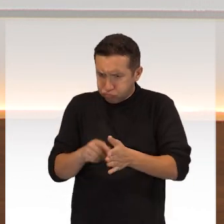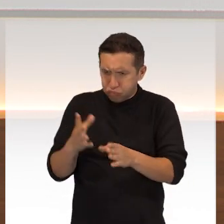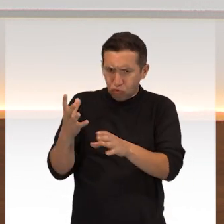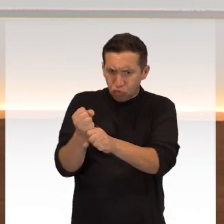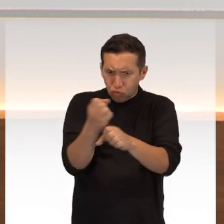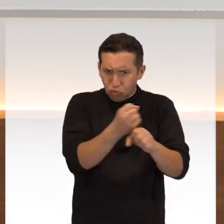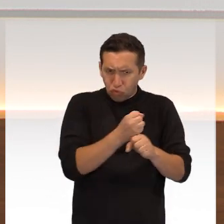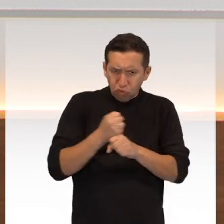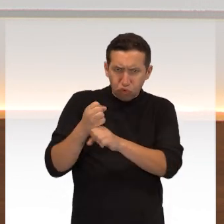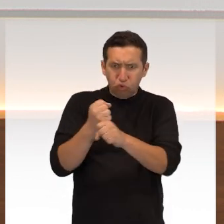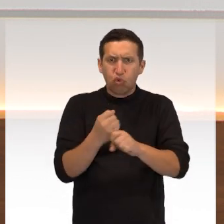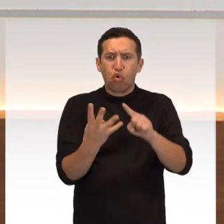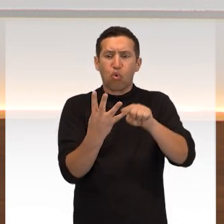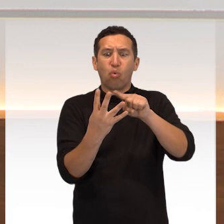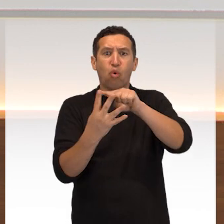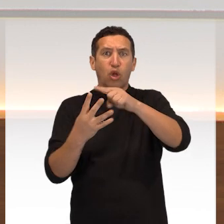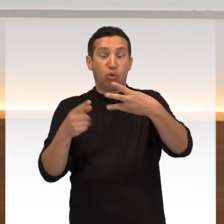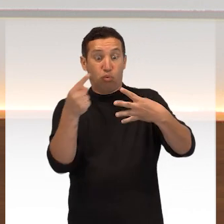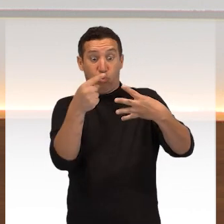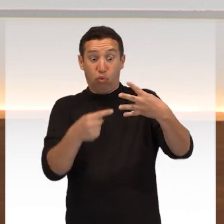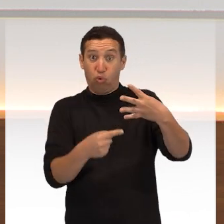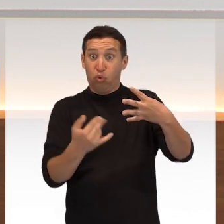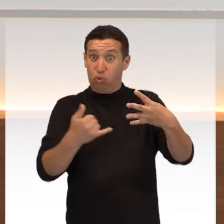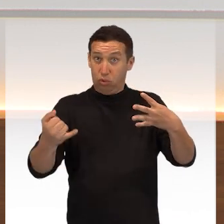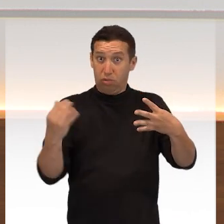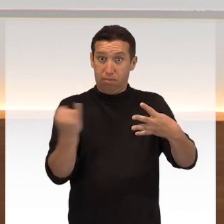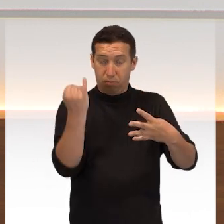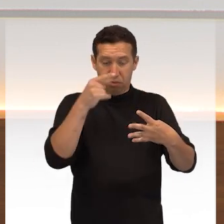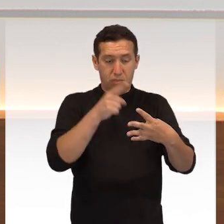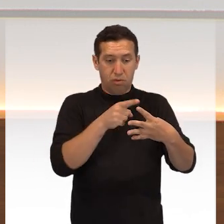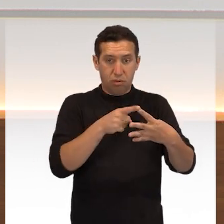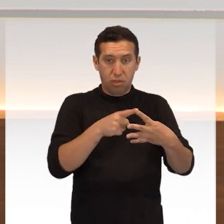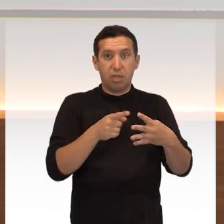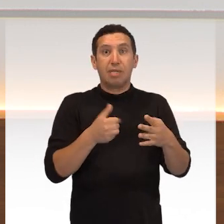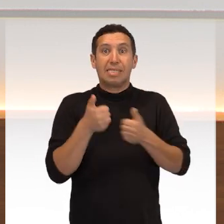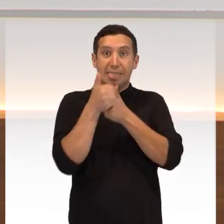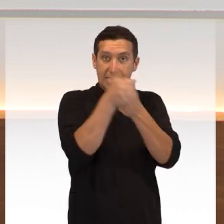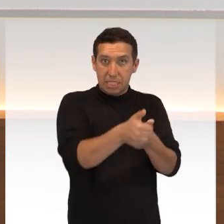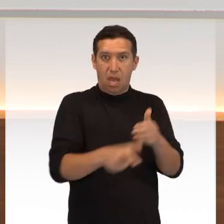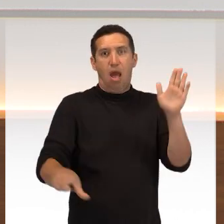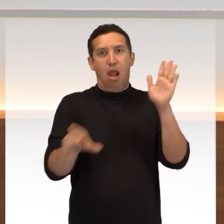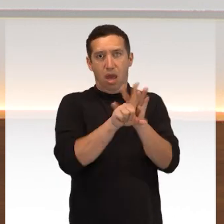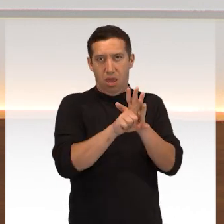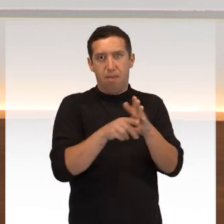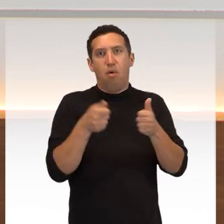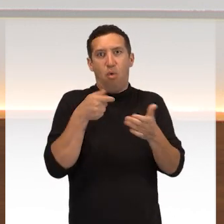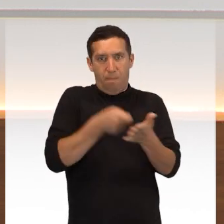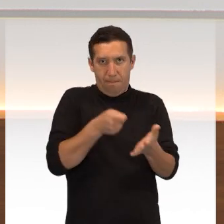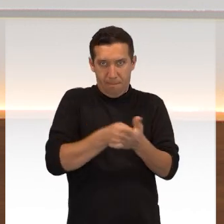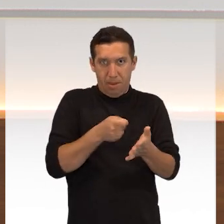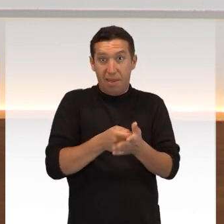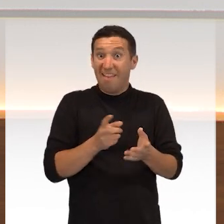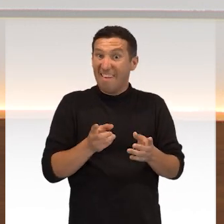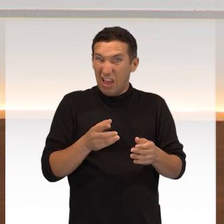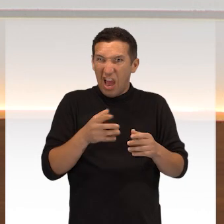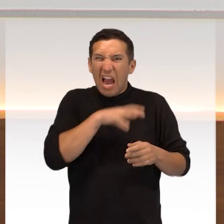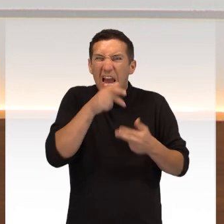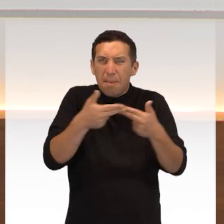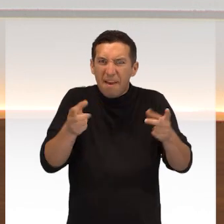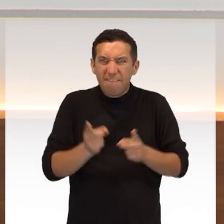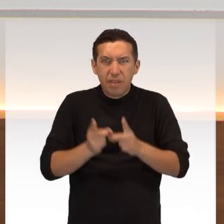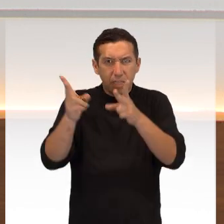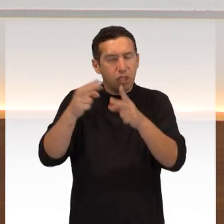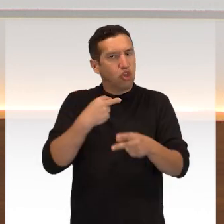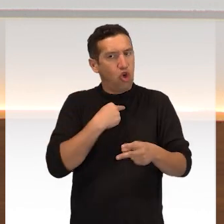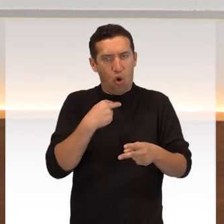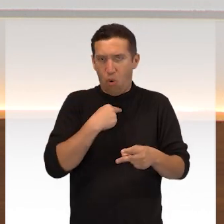quatro levantamentos foram divulgados. Entre os pontos auditados estão o cumprimento da legislação que proíbe a venda de